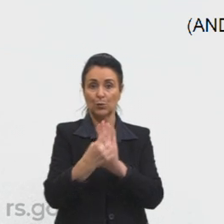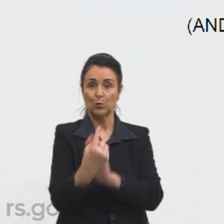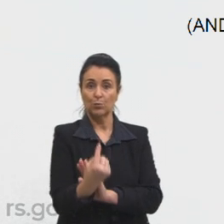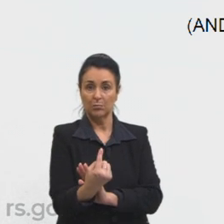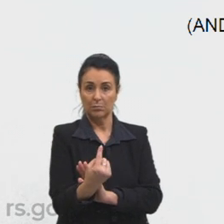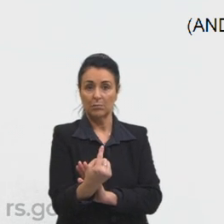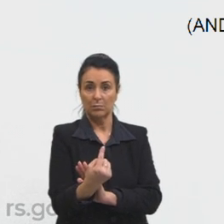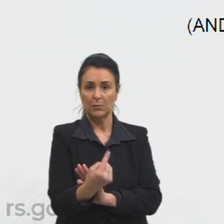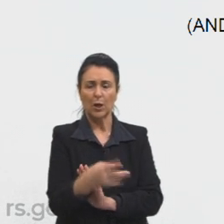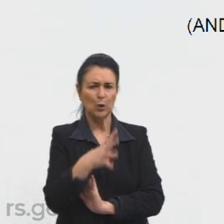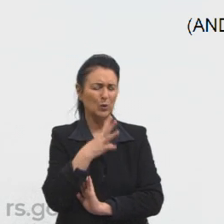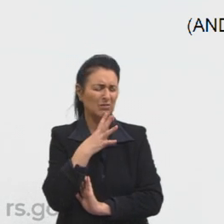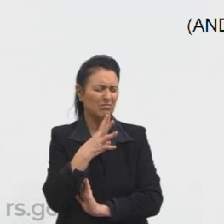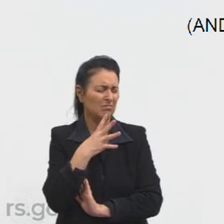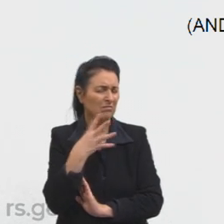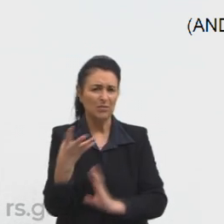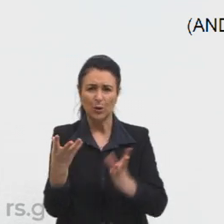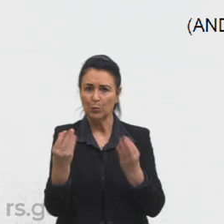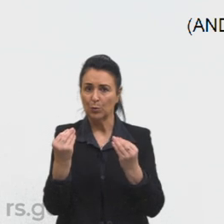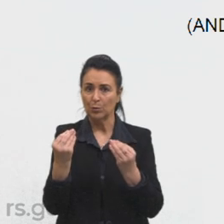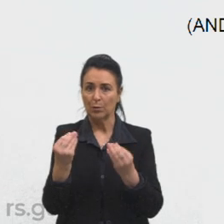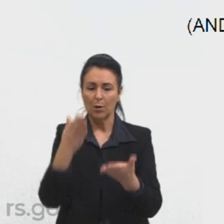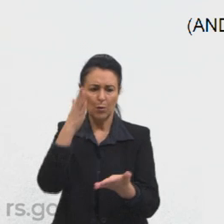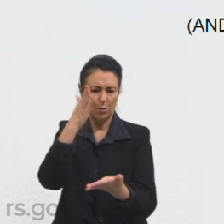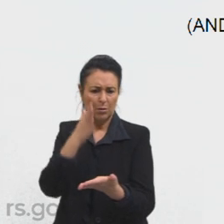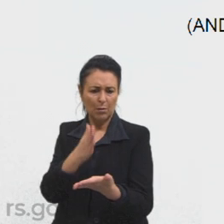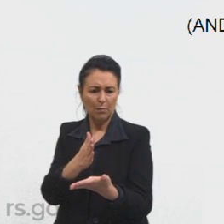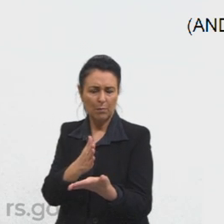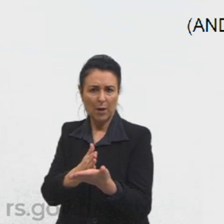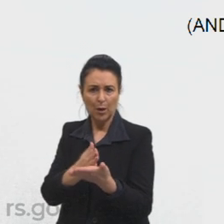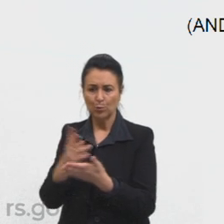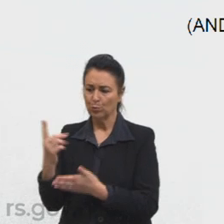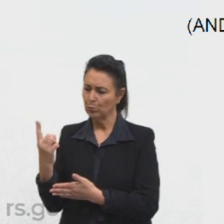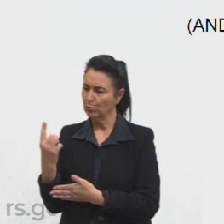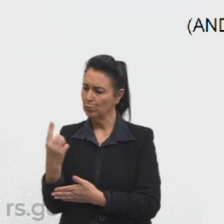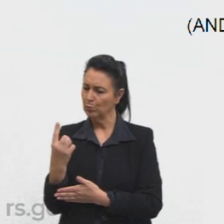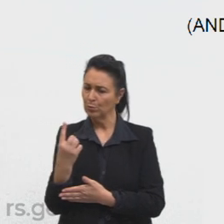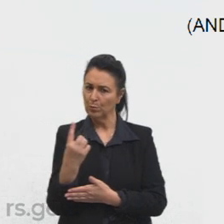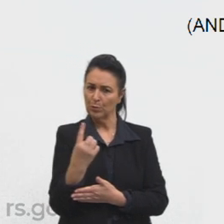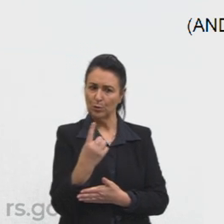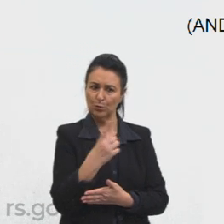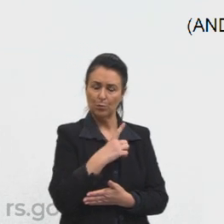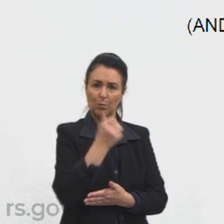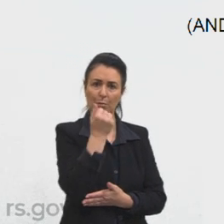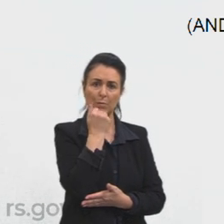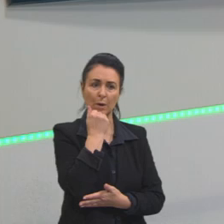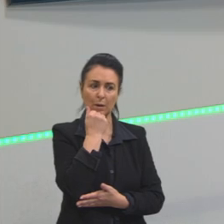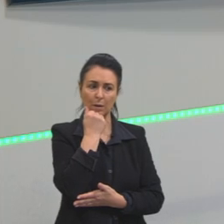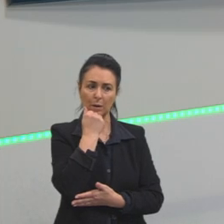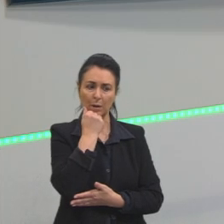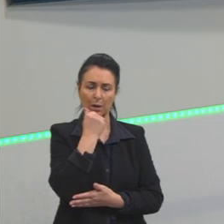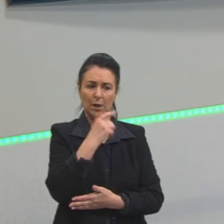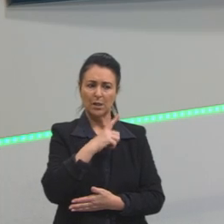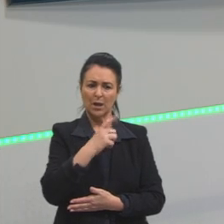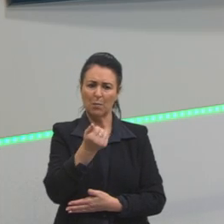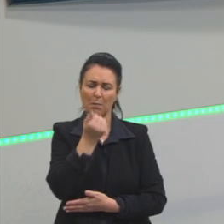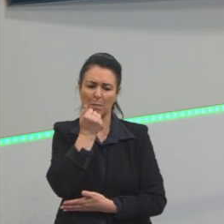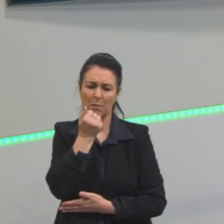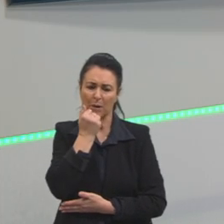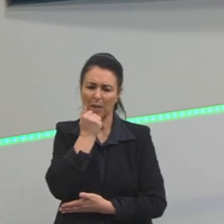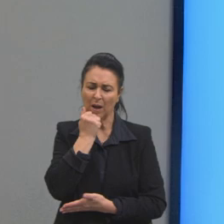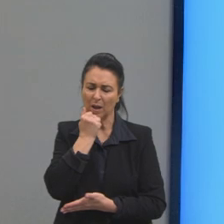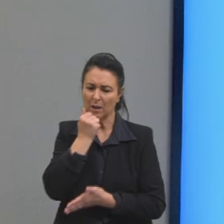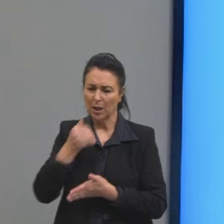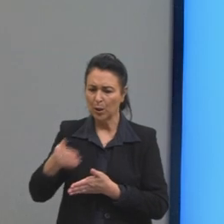conhecidíssimo né no meio do caminho tinha uma pedra tinha uma pedra no meio do caminho tinha uma pedra no